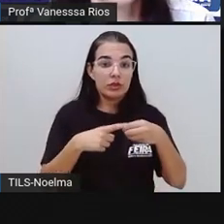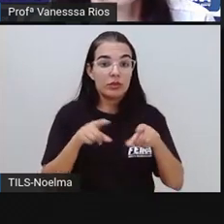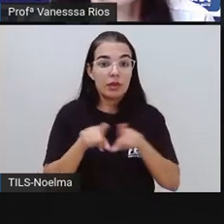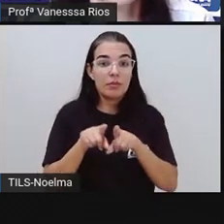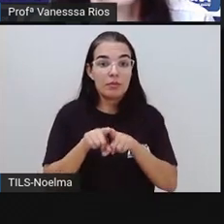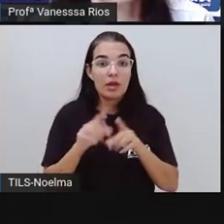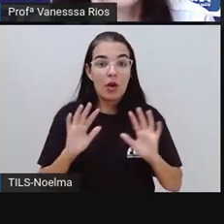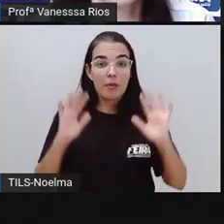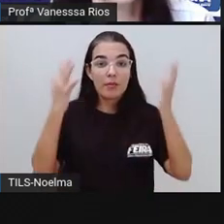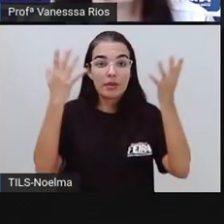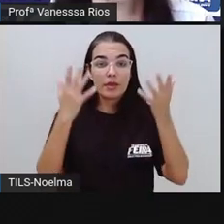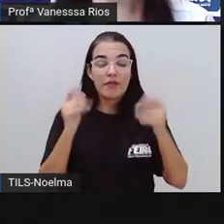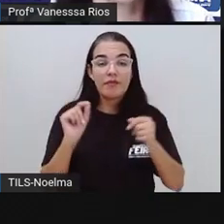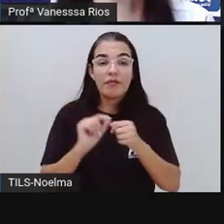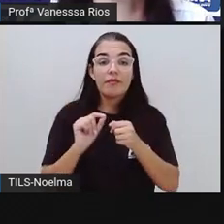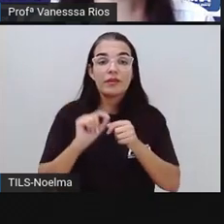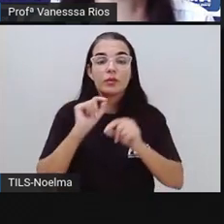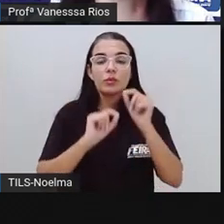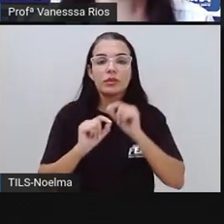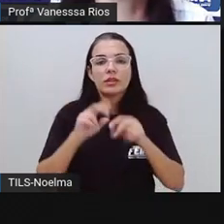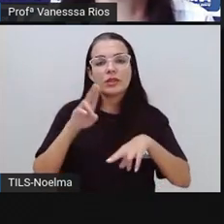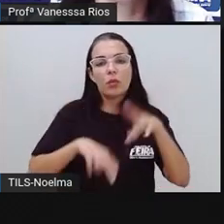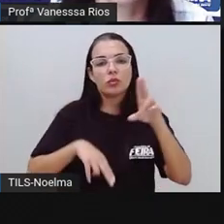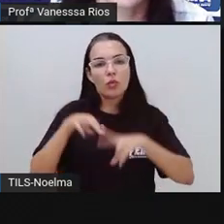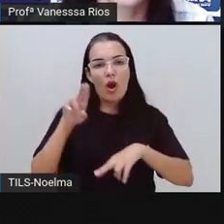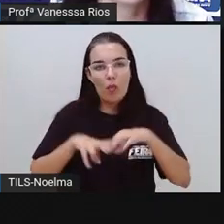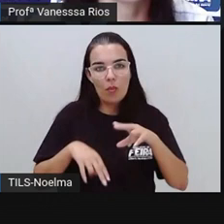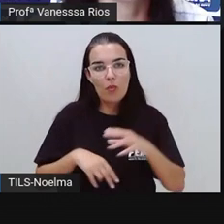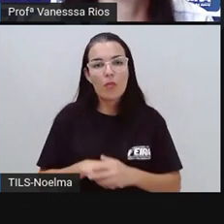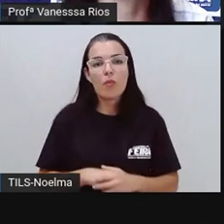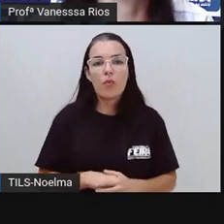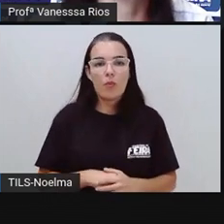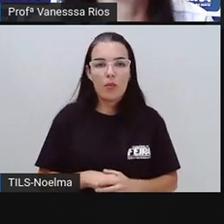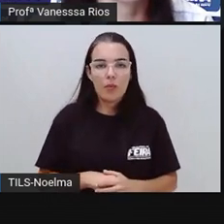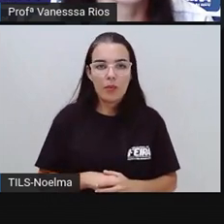distrito comemora anualmente a festa de São João.